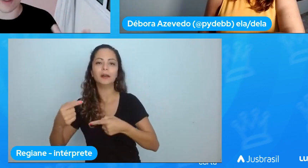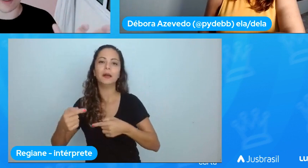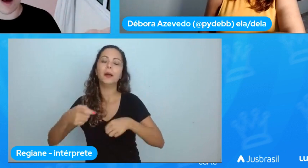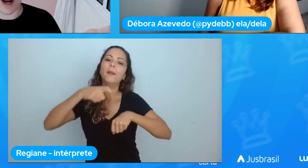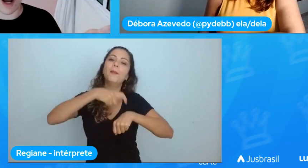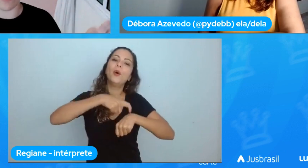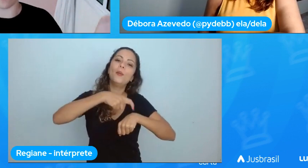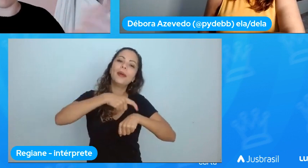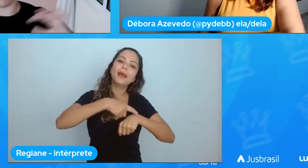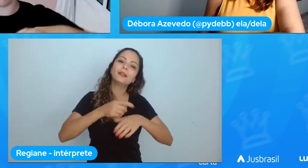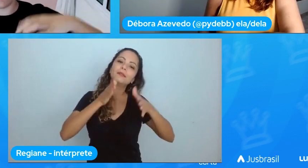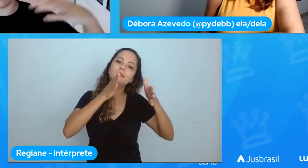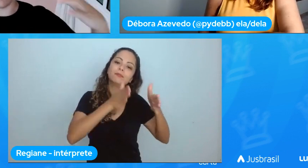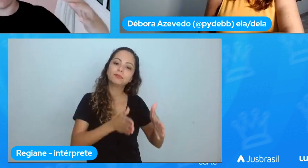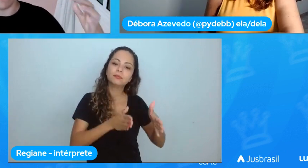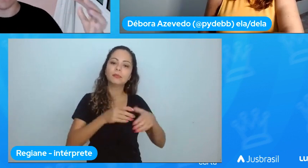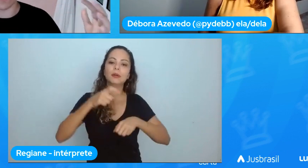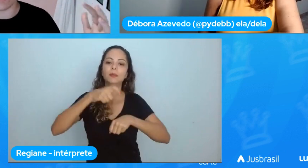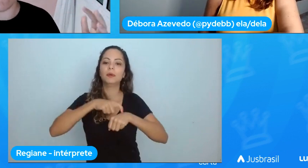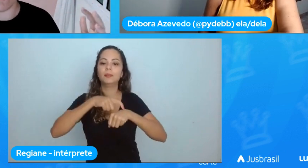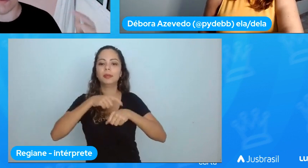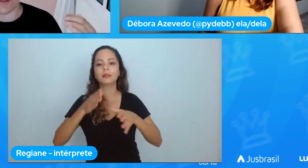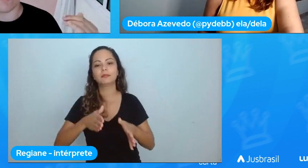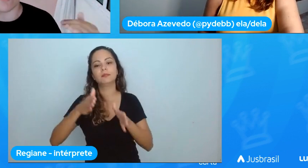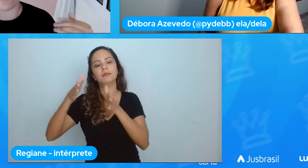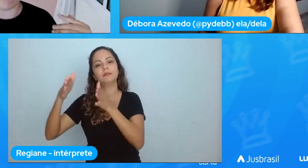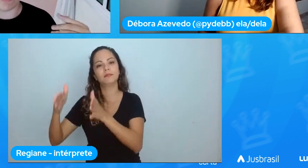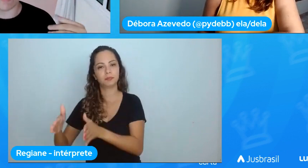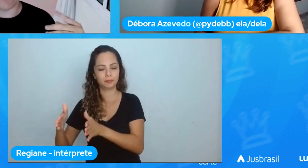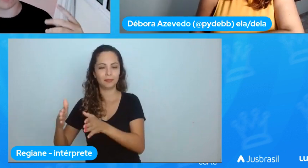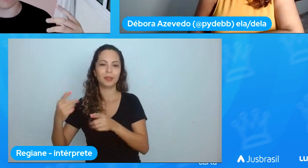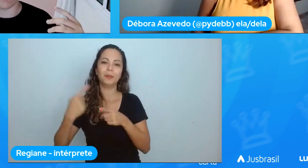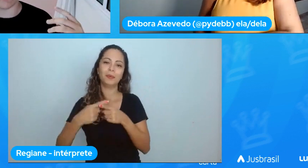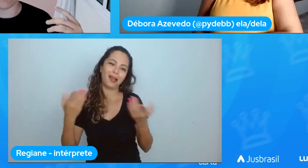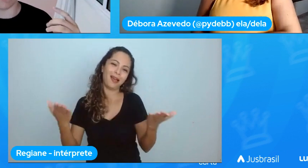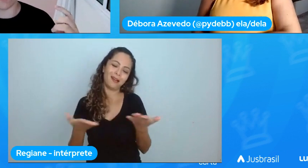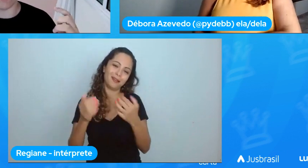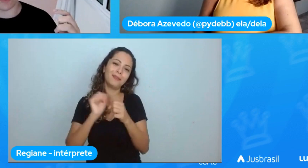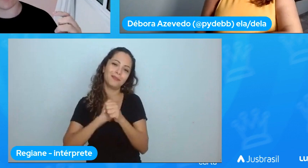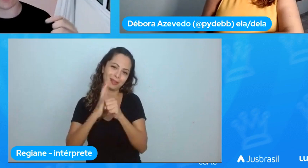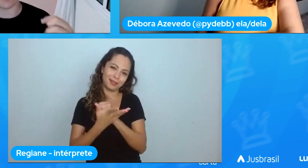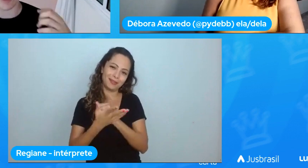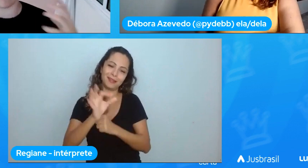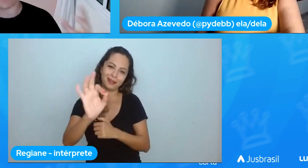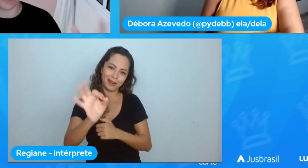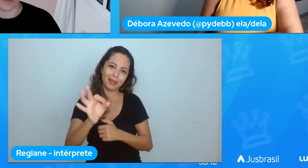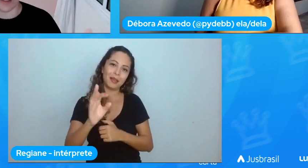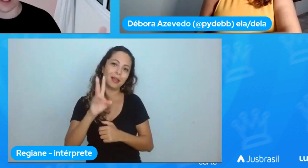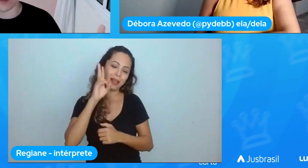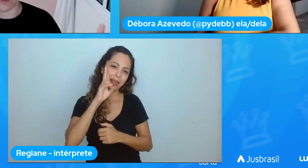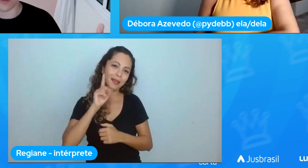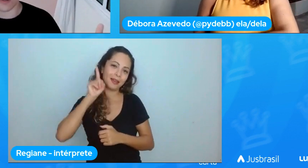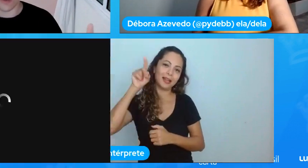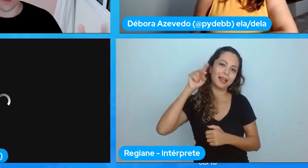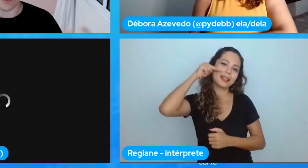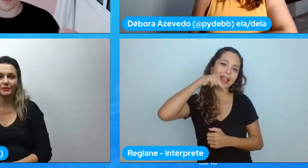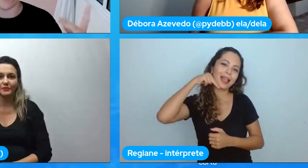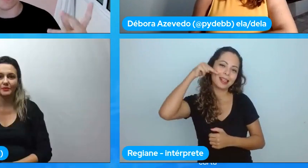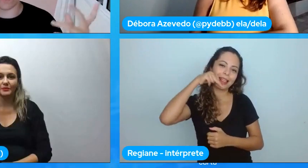que podem ser separados de repente a gente que a gente está na pandemia mas a gente fazia muito no palha de Natal piquenique